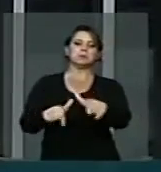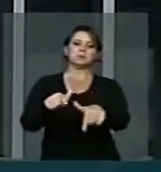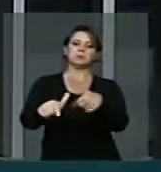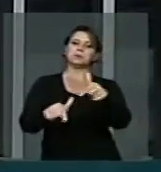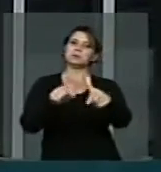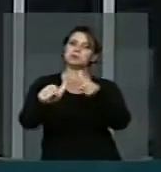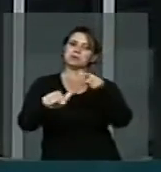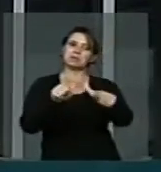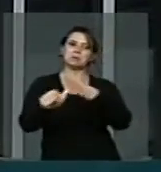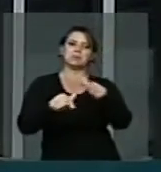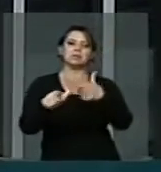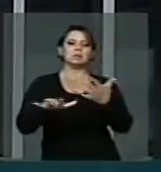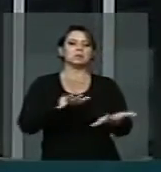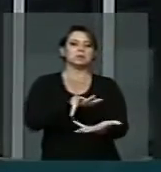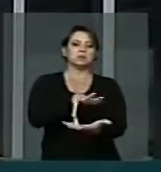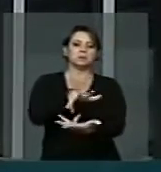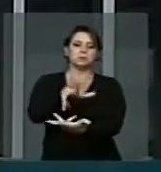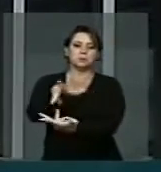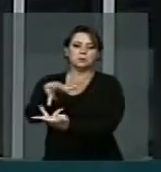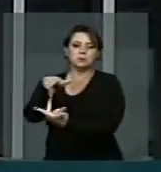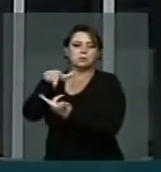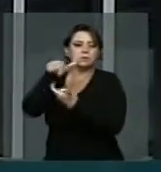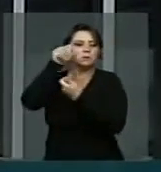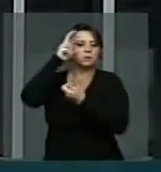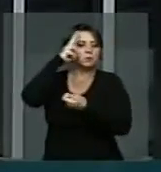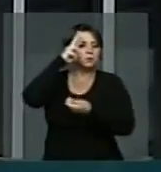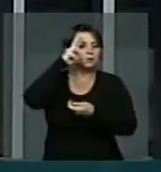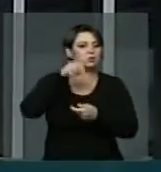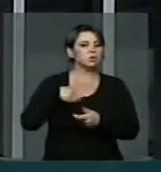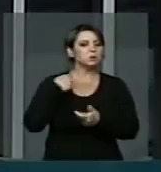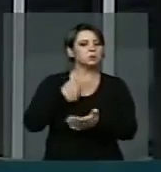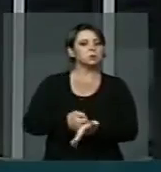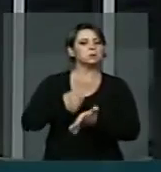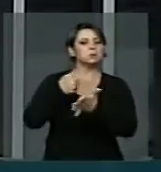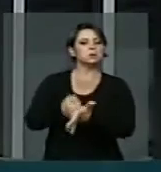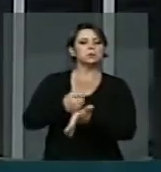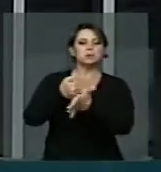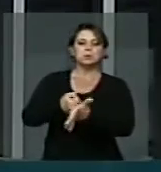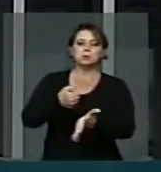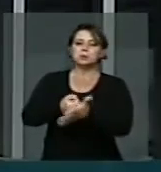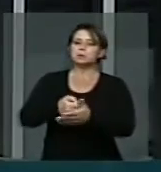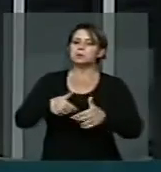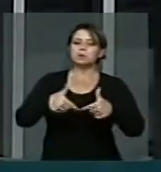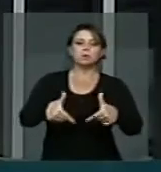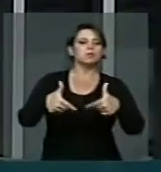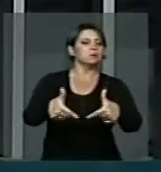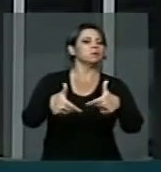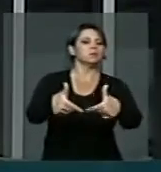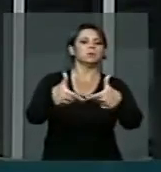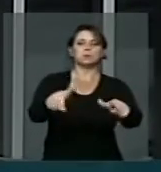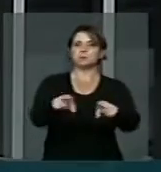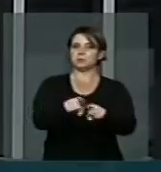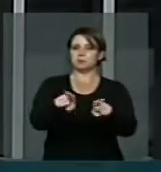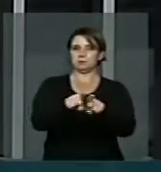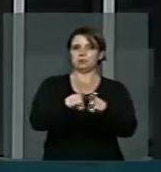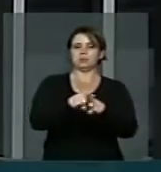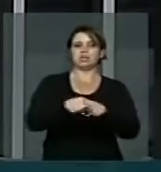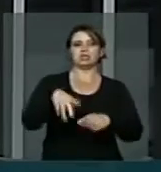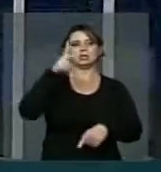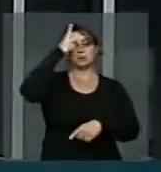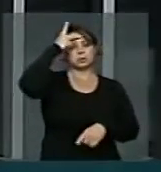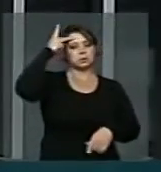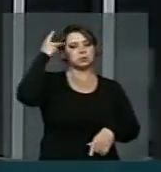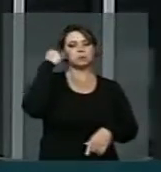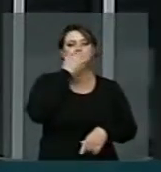trabalhadores no mundo tem sido uma história de resistência e luta. Bertolt Brecht, o grande dramaturgo